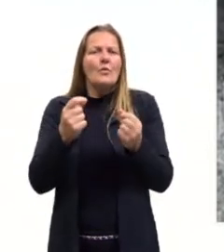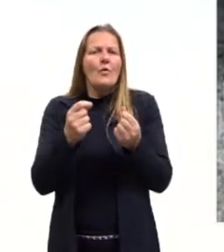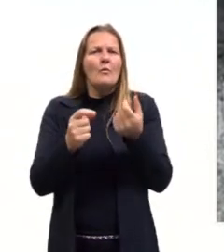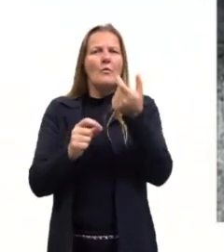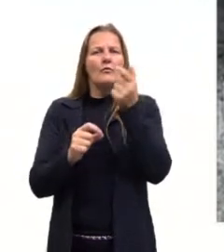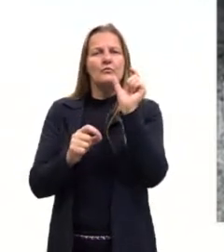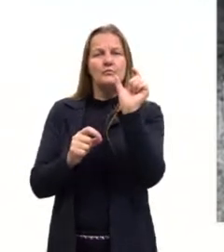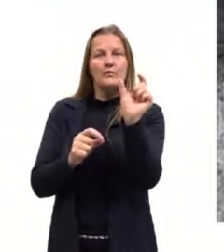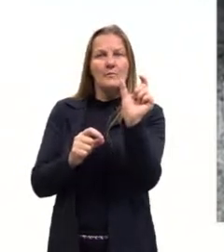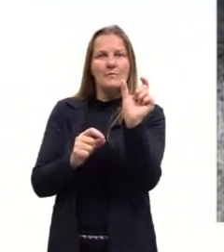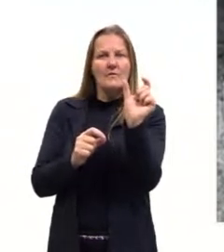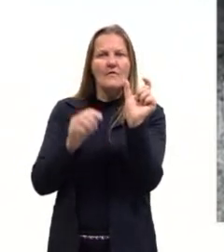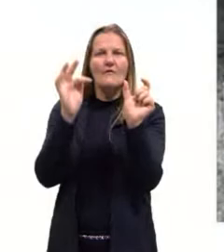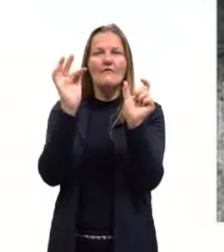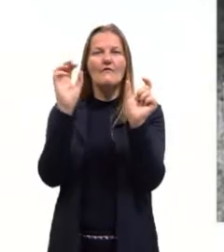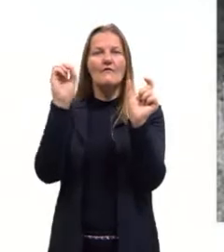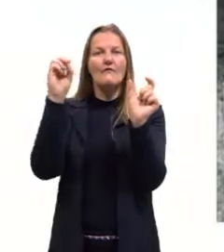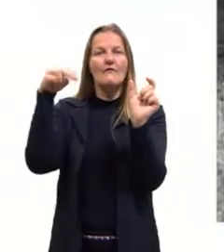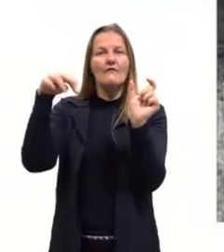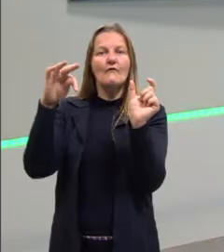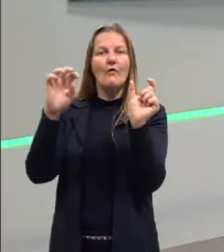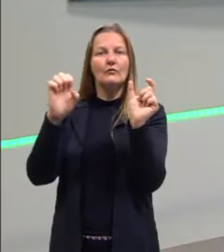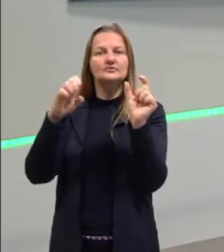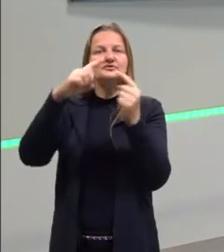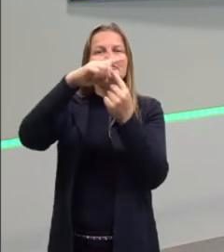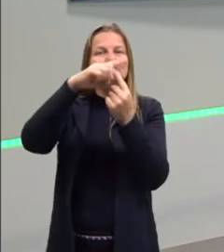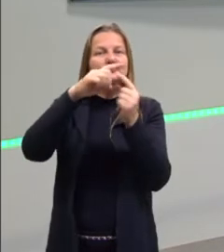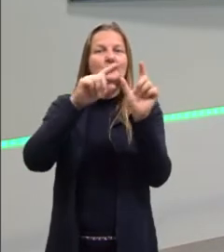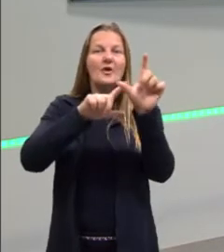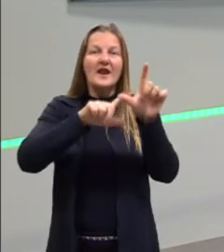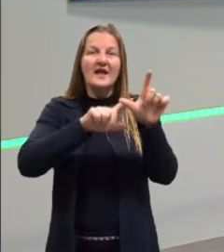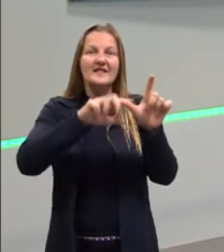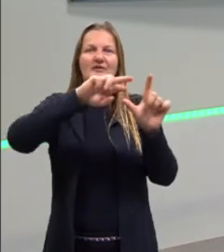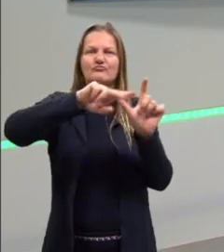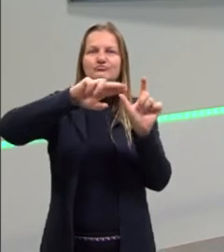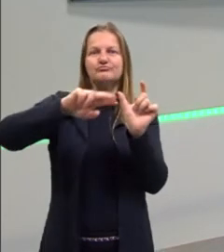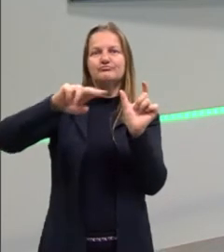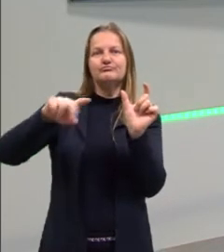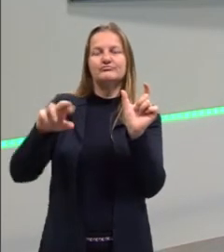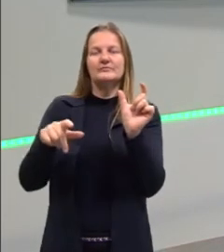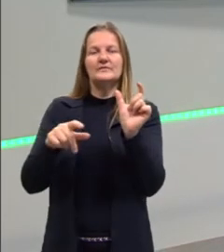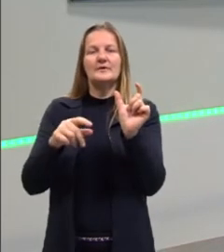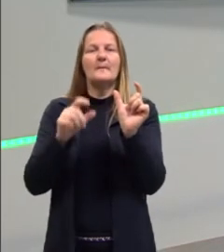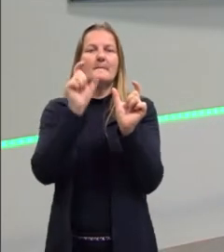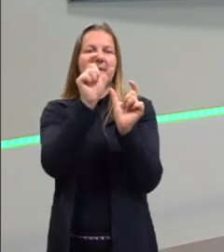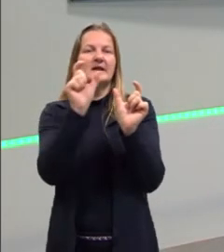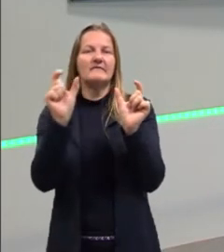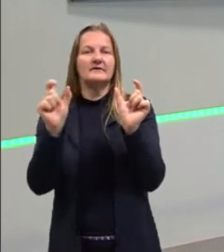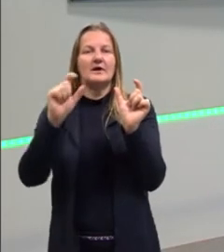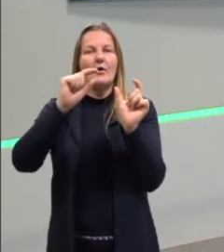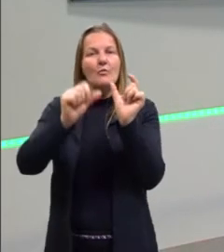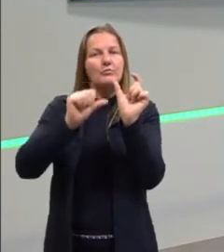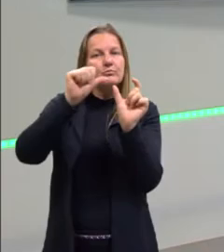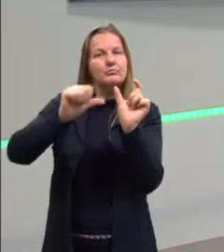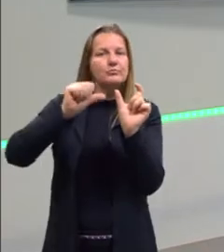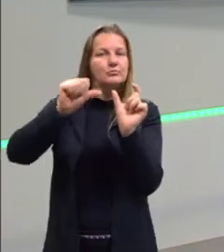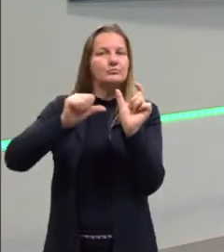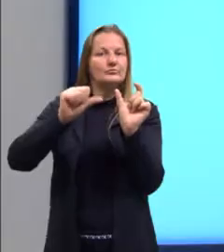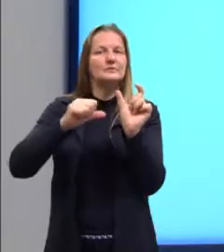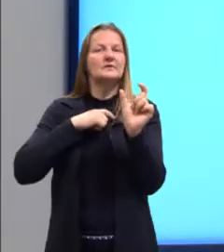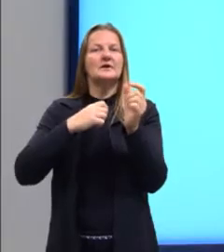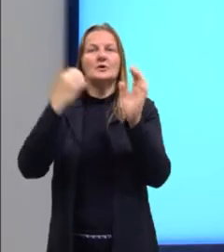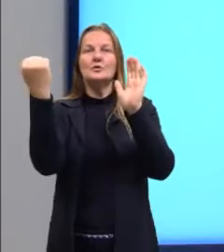letra, não está sendo utilizada a mesma fonte da letra em todas as palavras. Nós temos também o